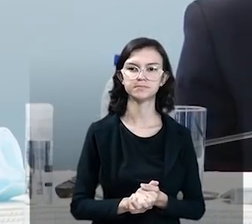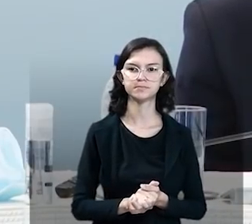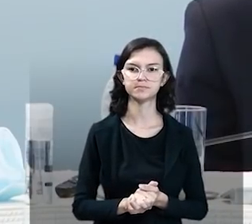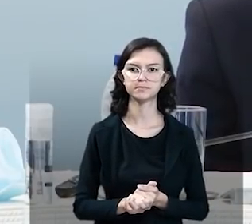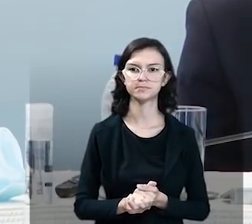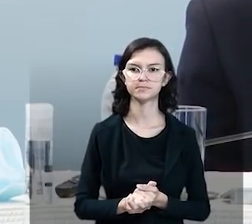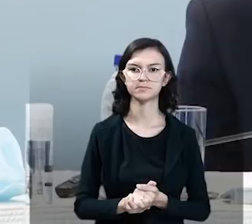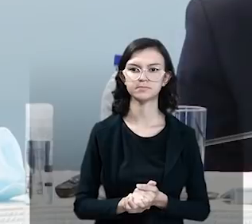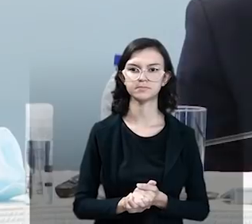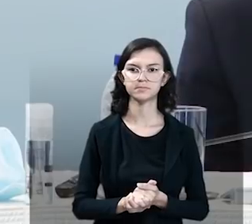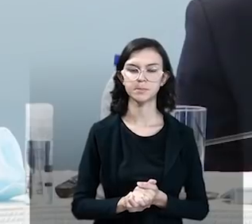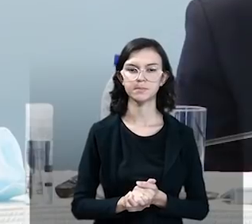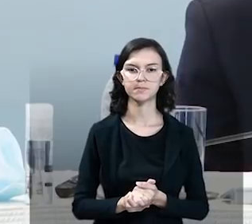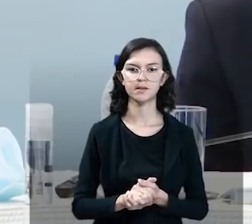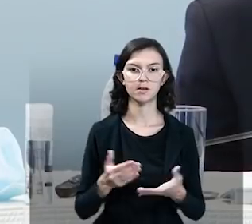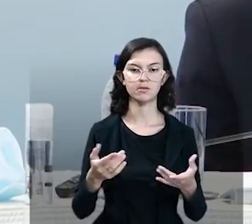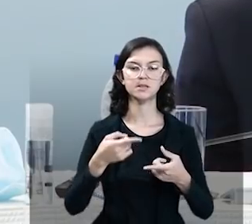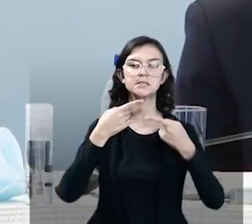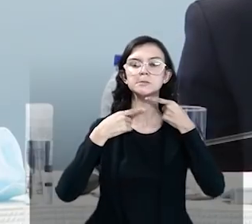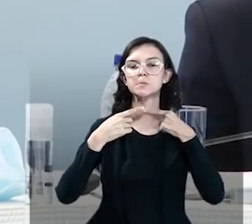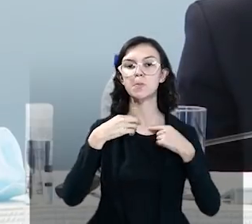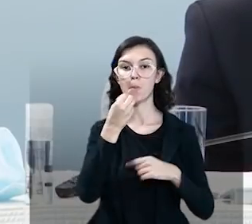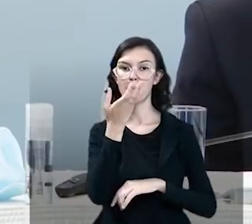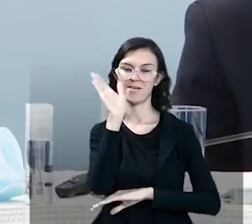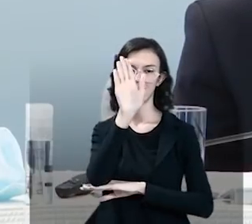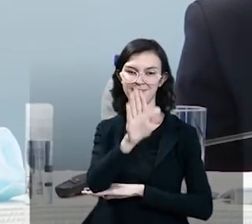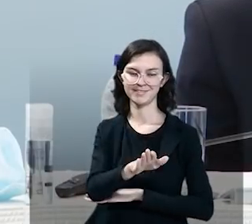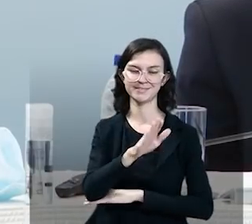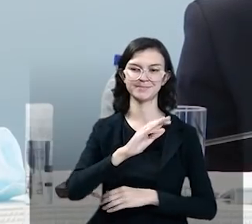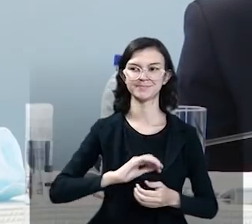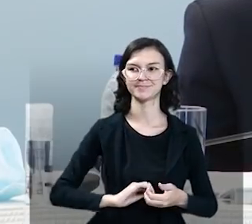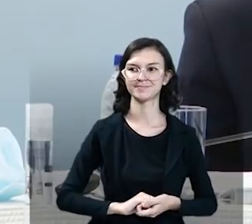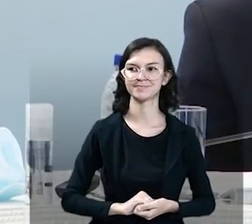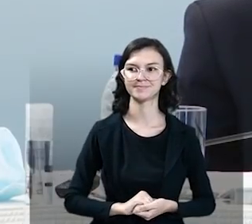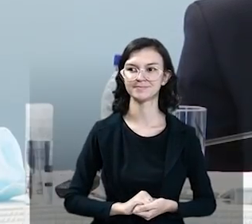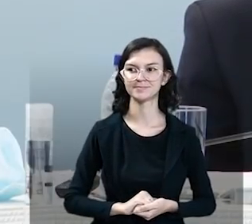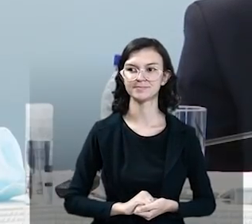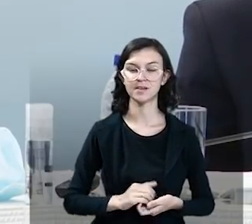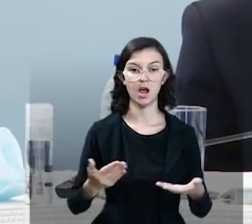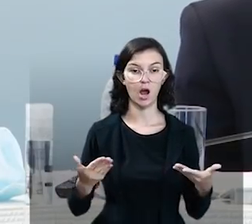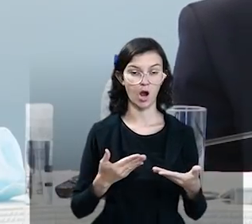e desejar então a todos uma boa tarde.